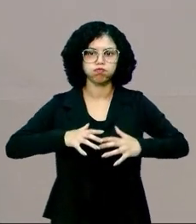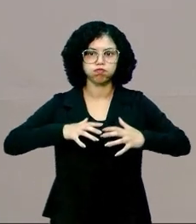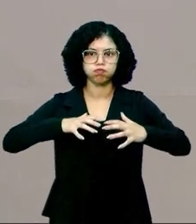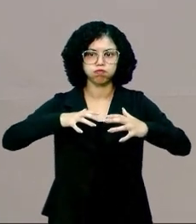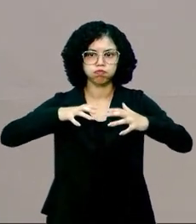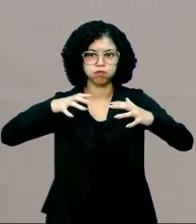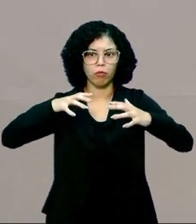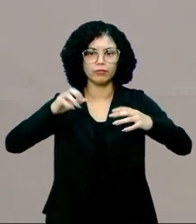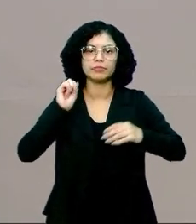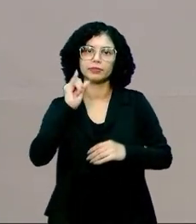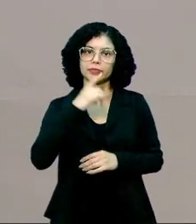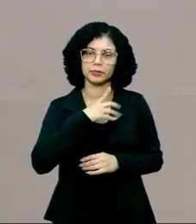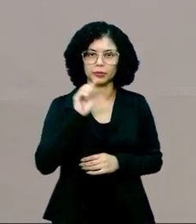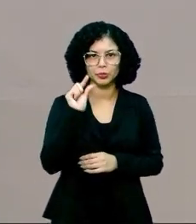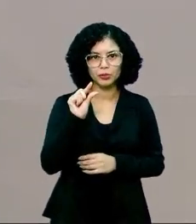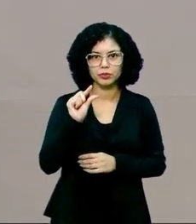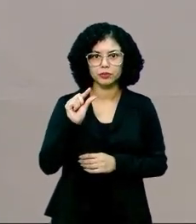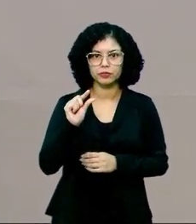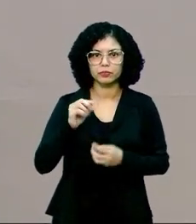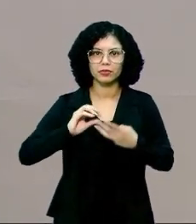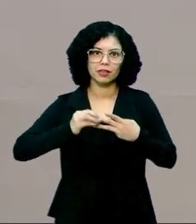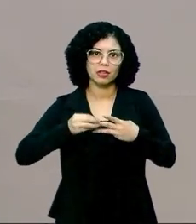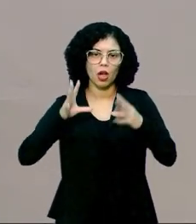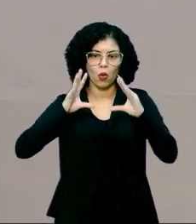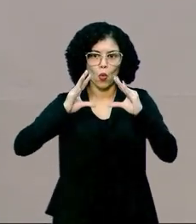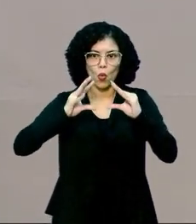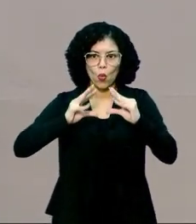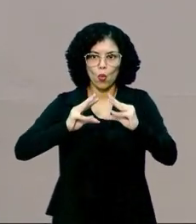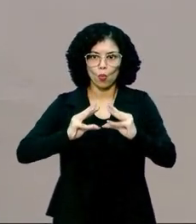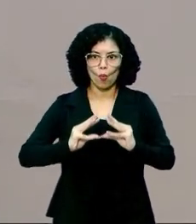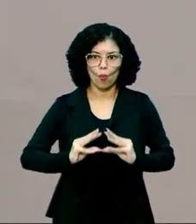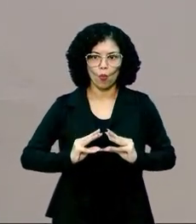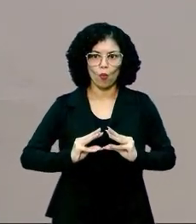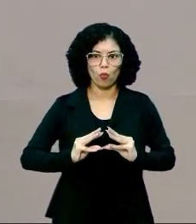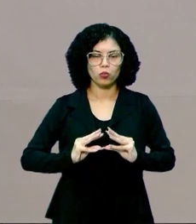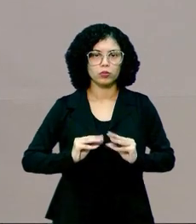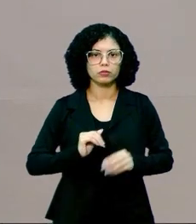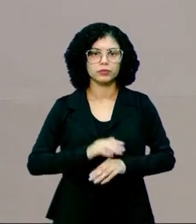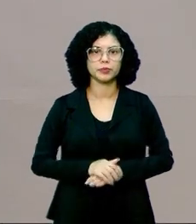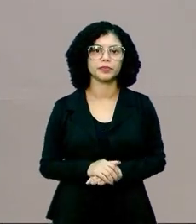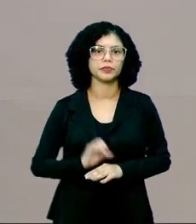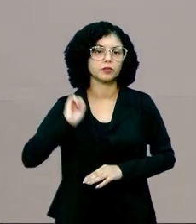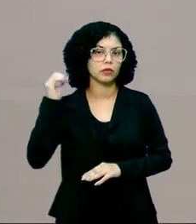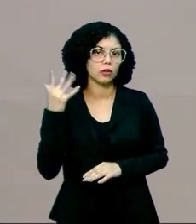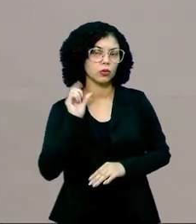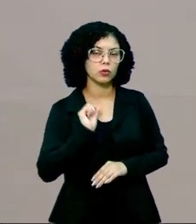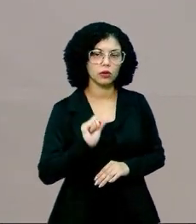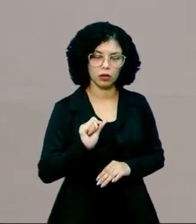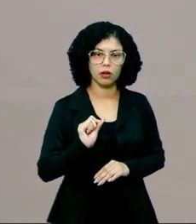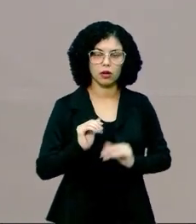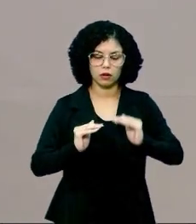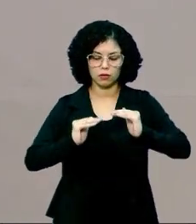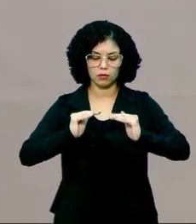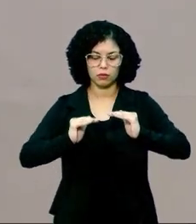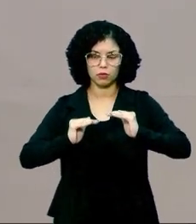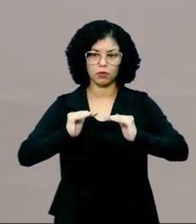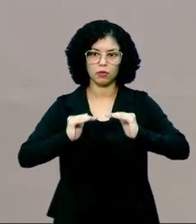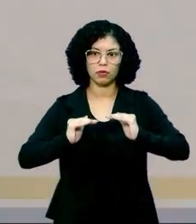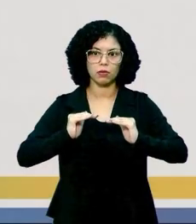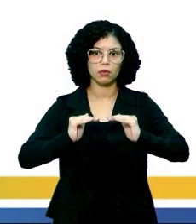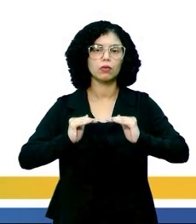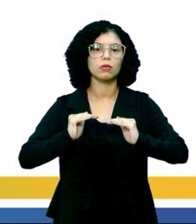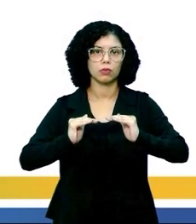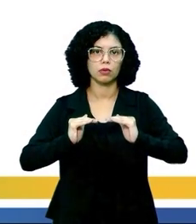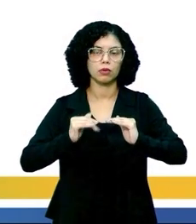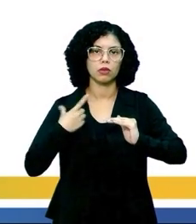E se tem pouca água, elas ficam desidratadas, né? Elas dão uma diminuída. Então, a miostase, ela tenta equilibrar essa